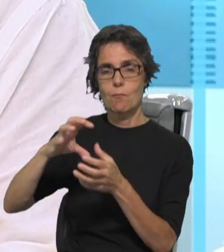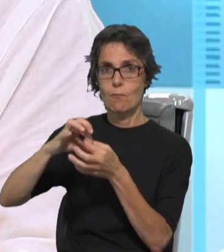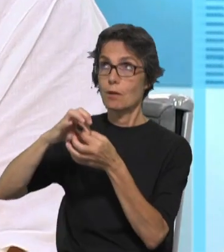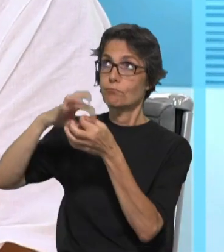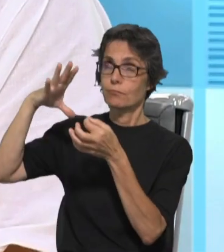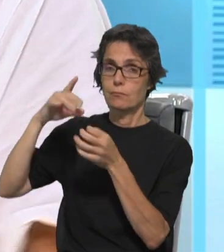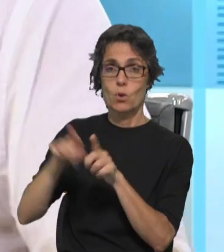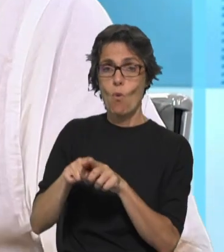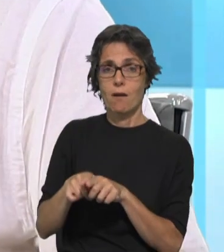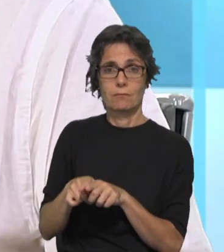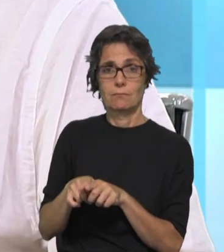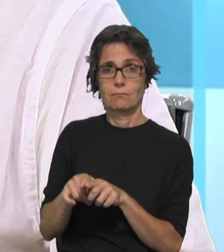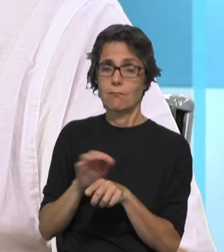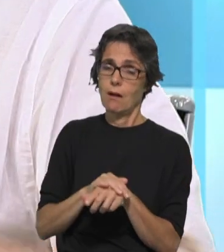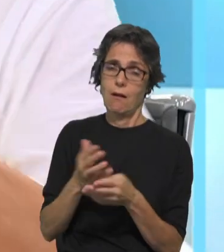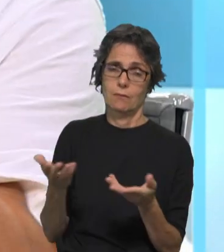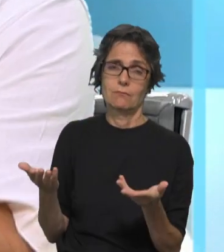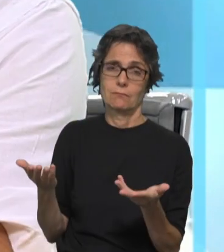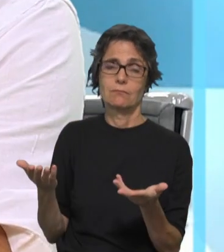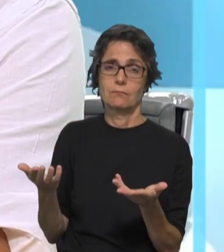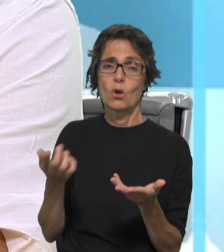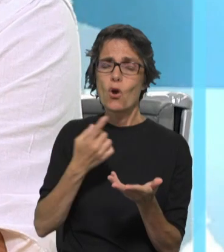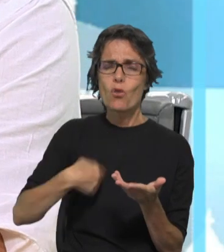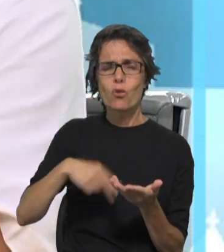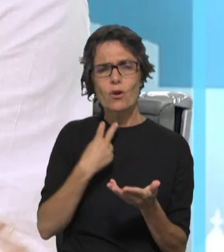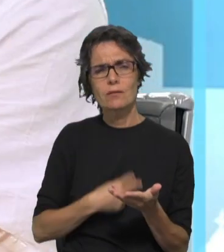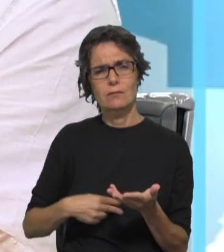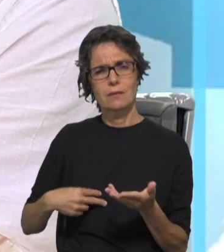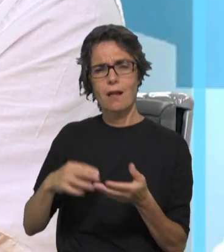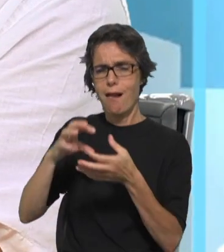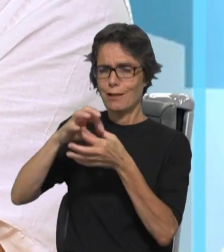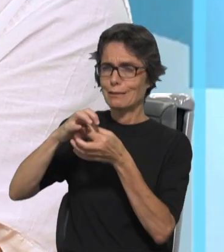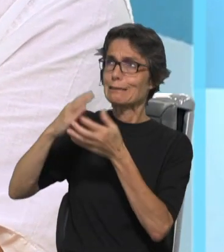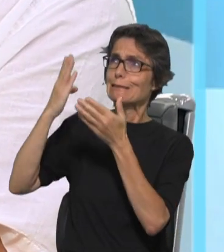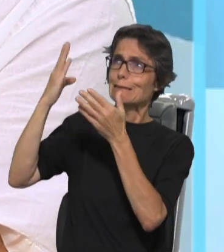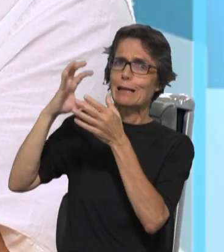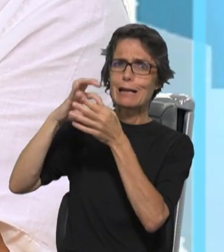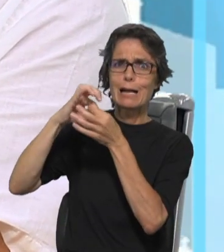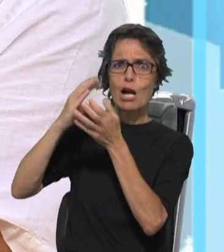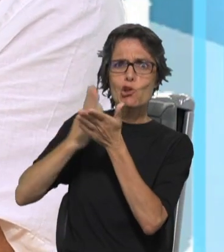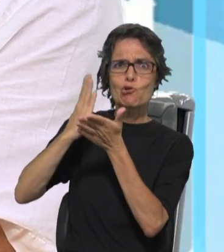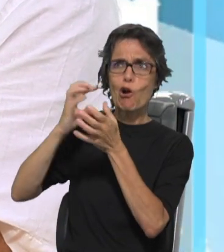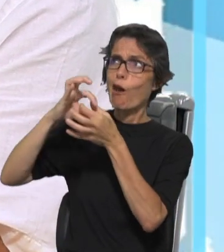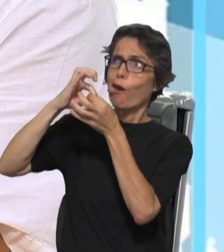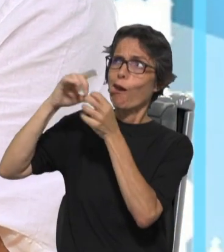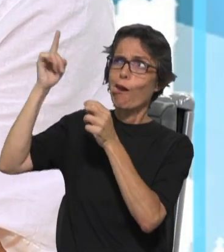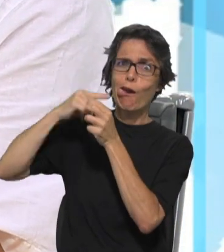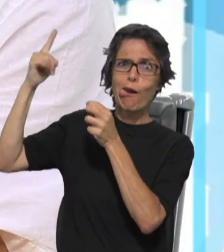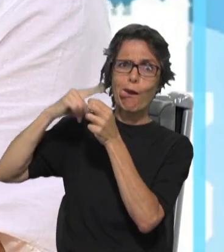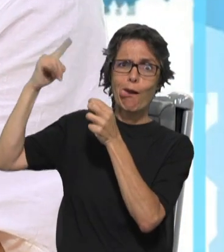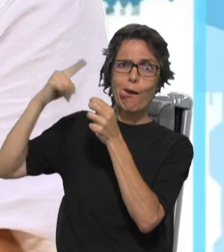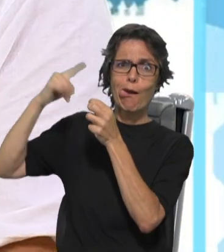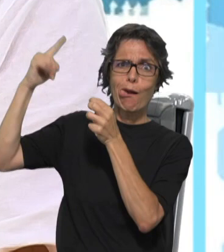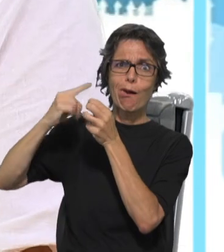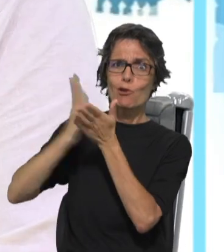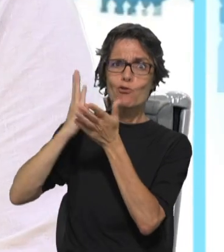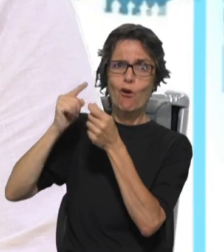Ou seja, não podemos mais, no âmbito cristão, pensar a relação com Deus simplesmente unidirecional, ou seja, a minha relação com Deus é via